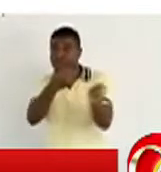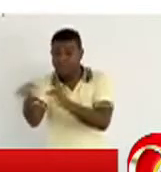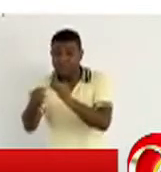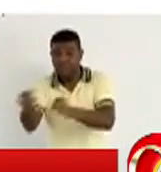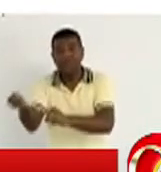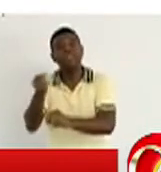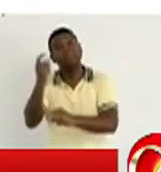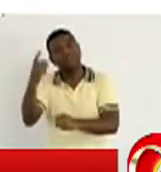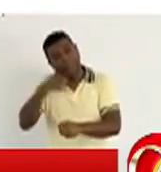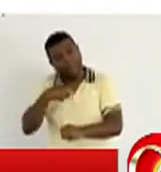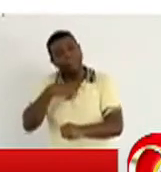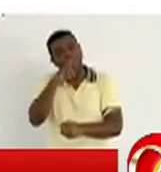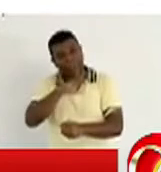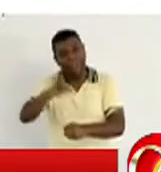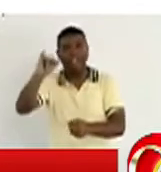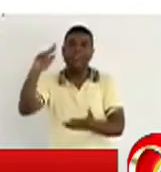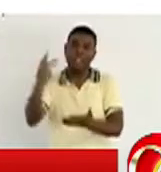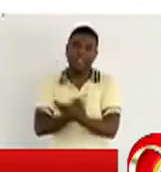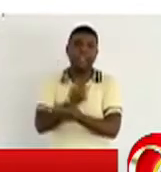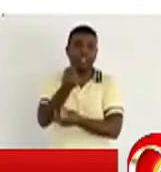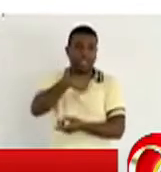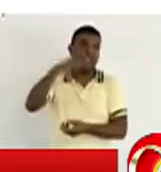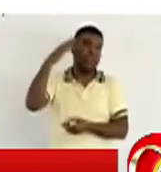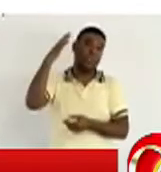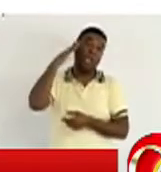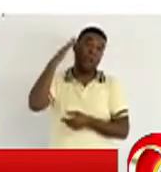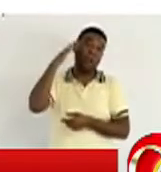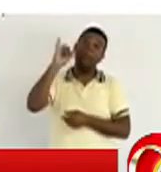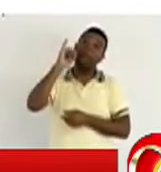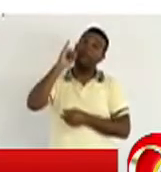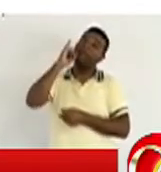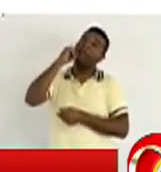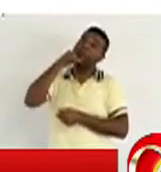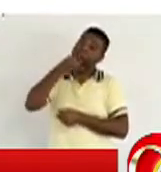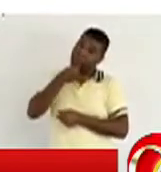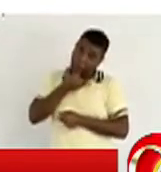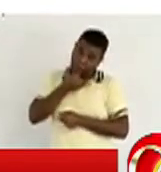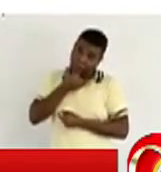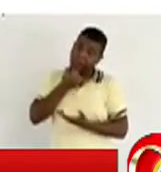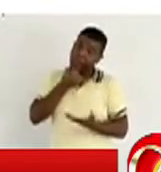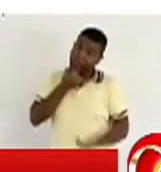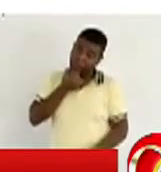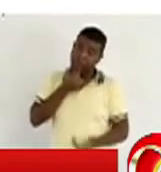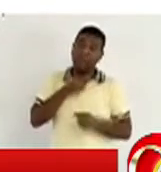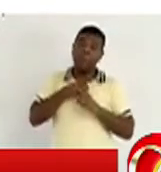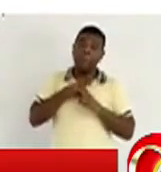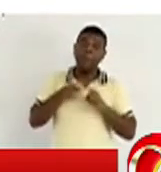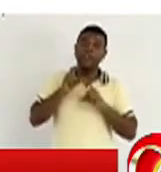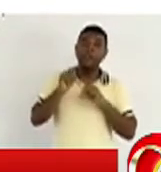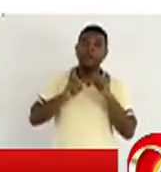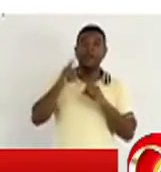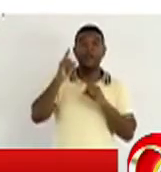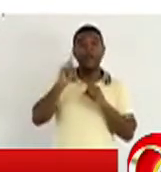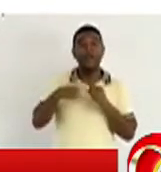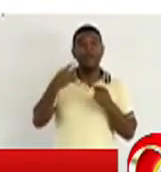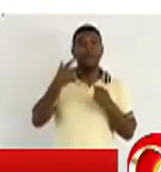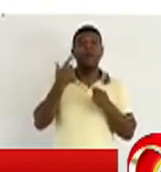isolamento é a única forma de nós fazermos o acoplamento da assistência ao número de casos.